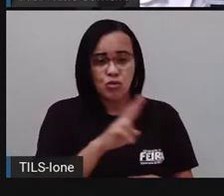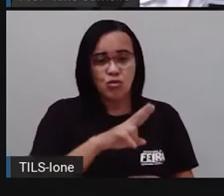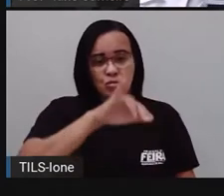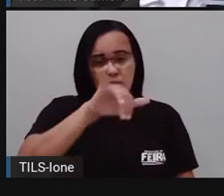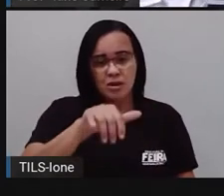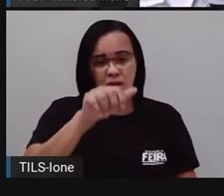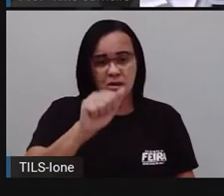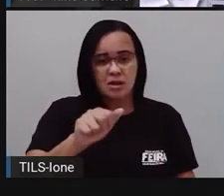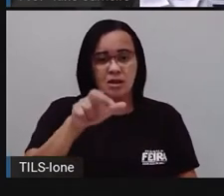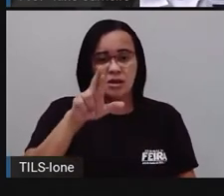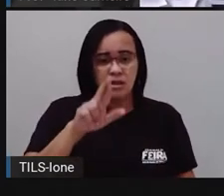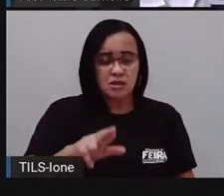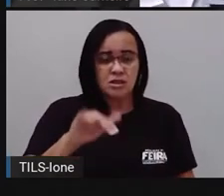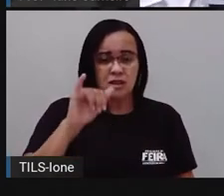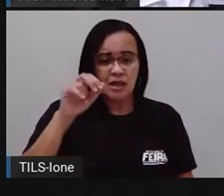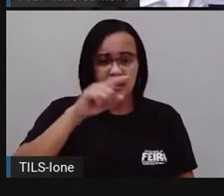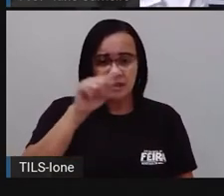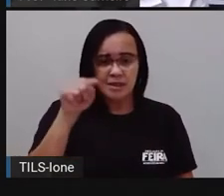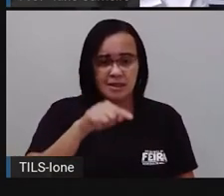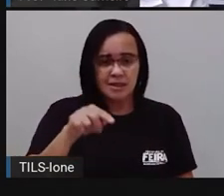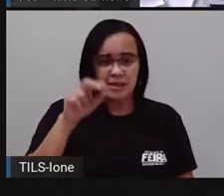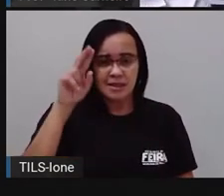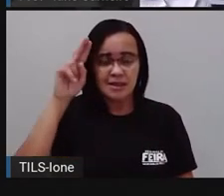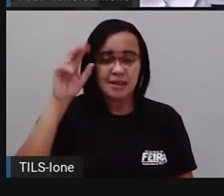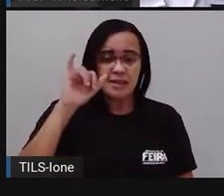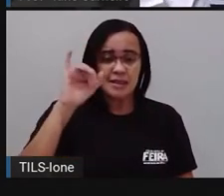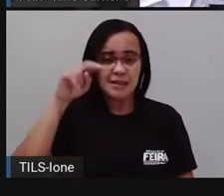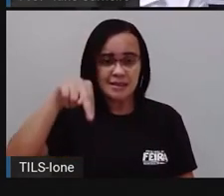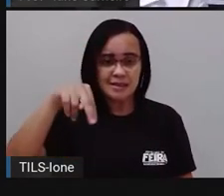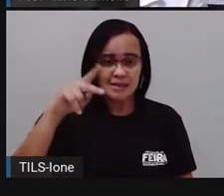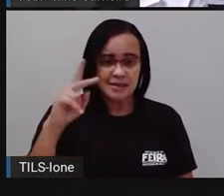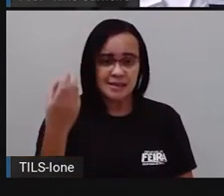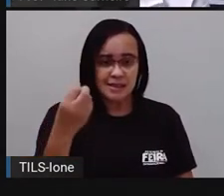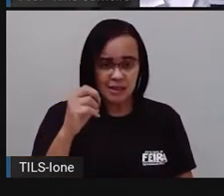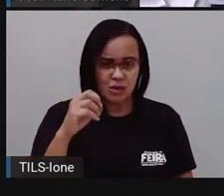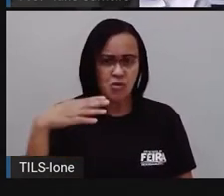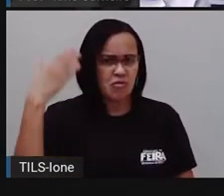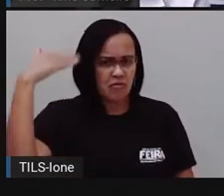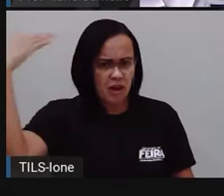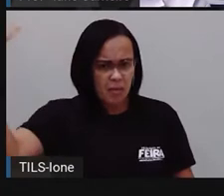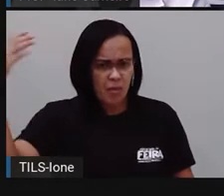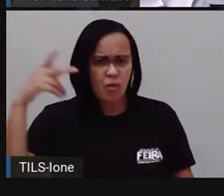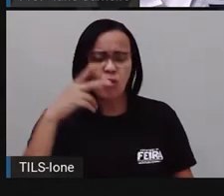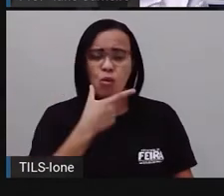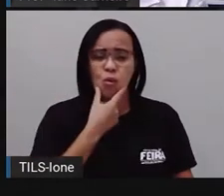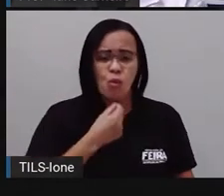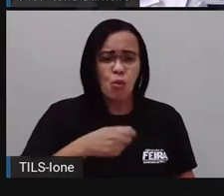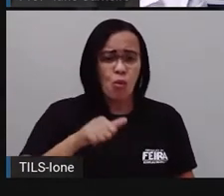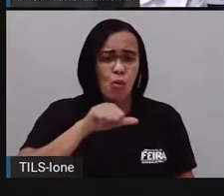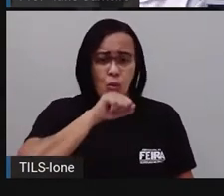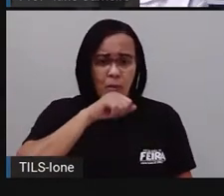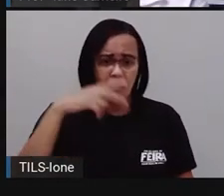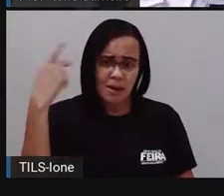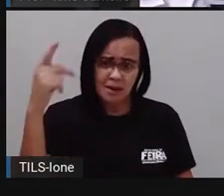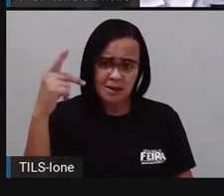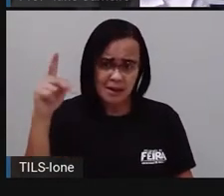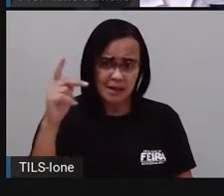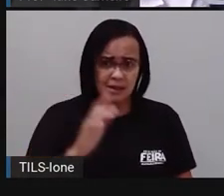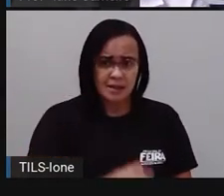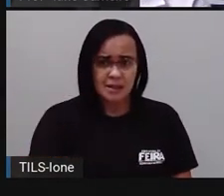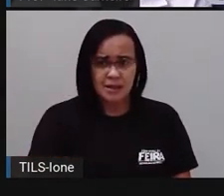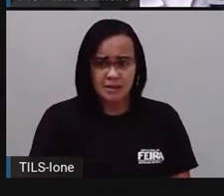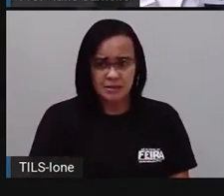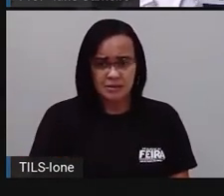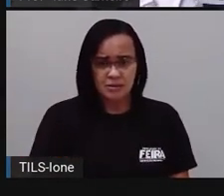Jairzinho, ele é filho de um cantor bem famoso aqui do Brasil, Jair. Esqueci o sobrenome dele, mas o nome dele